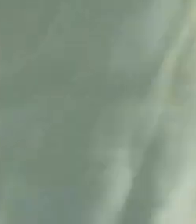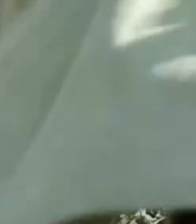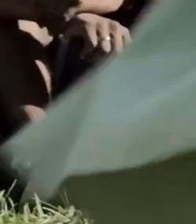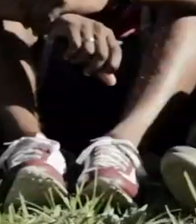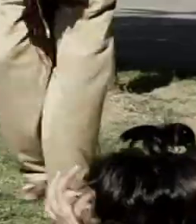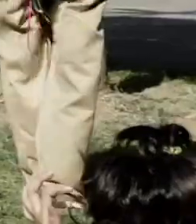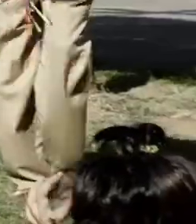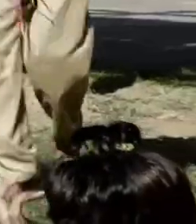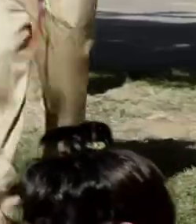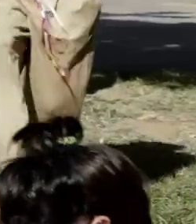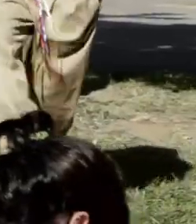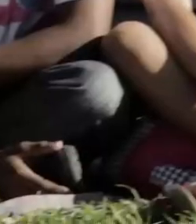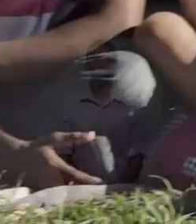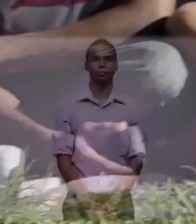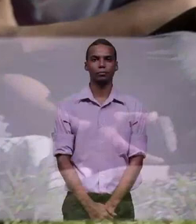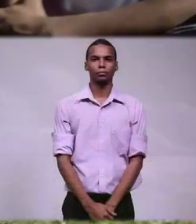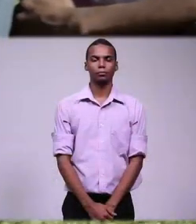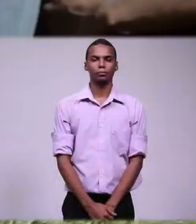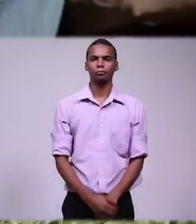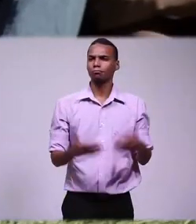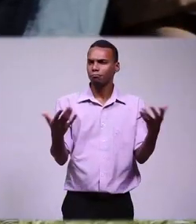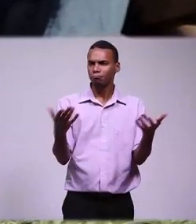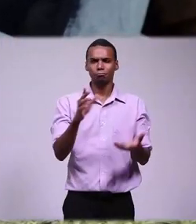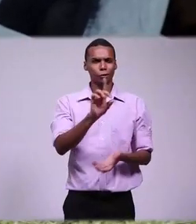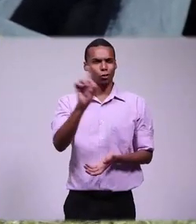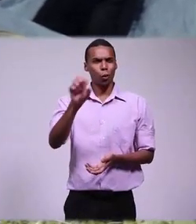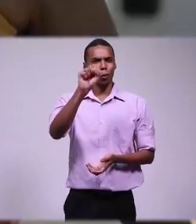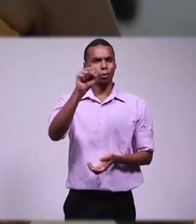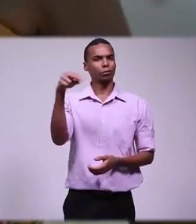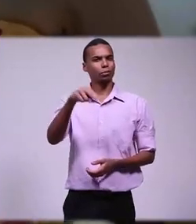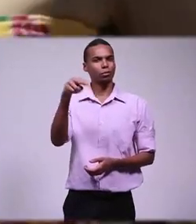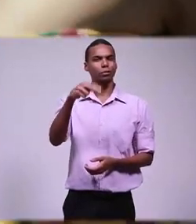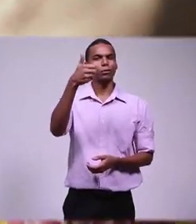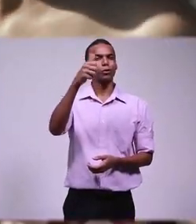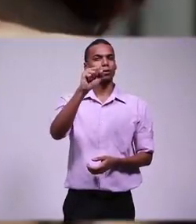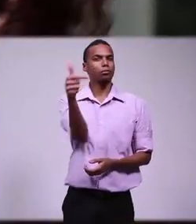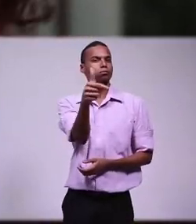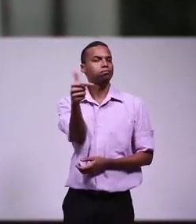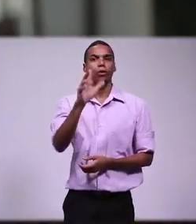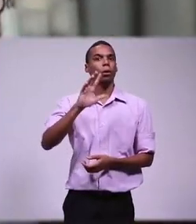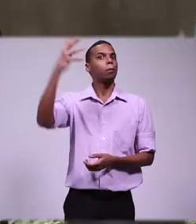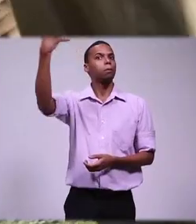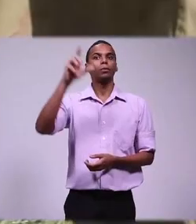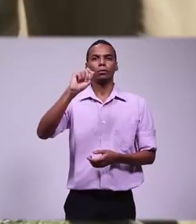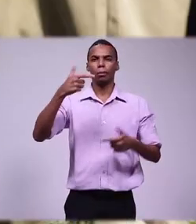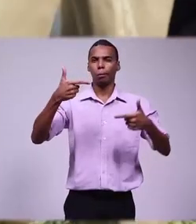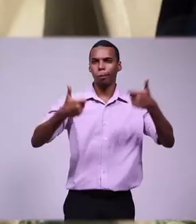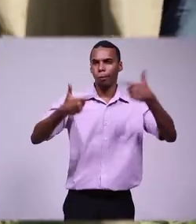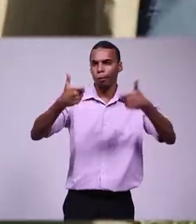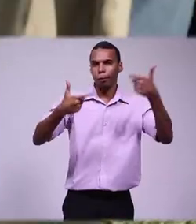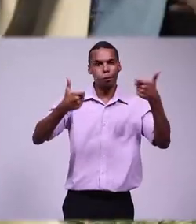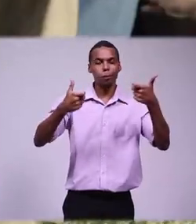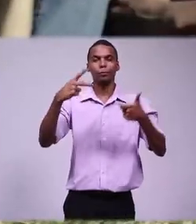Ela samba. Alunos assistem sentados na grama em praça. Em 8 de novembro de 1822, aconteceu a famosa Batalha de